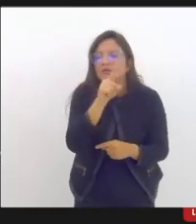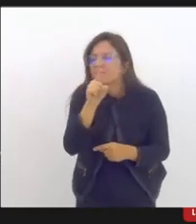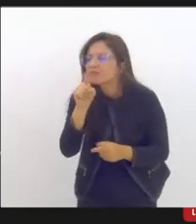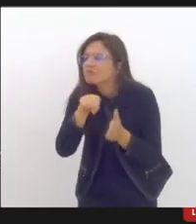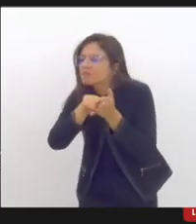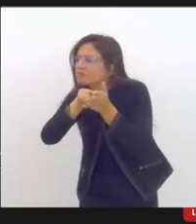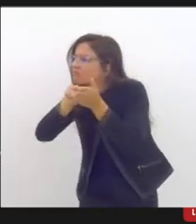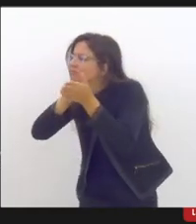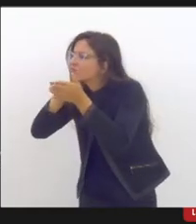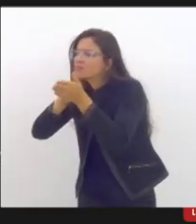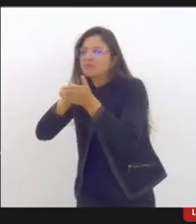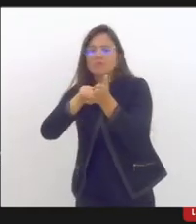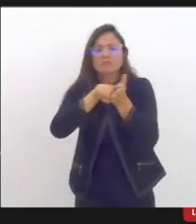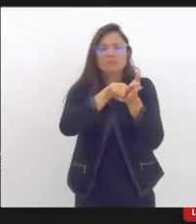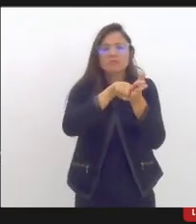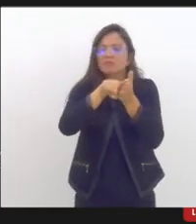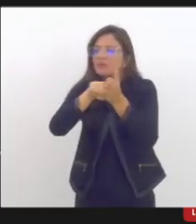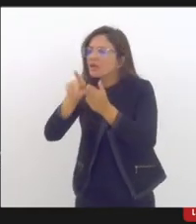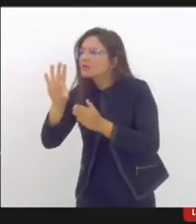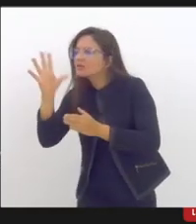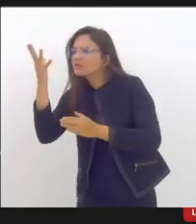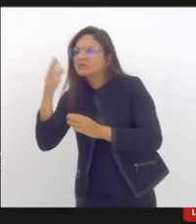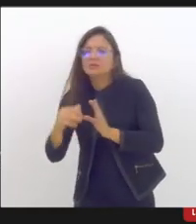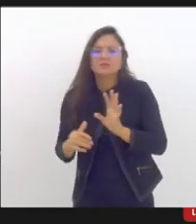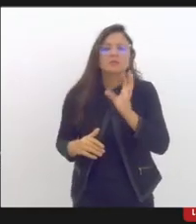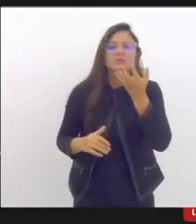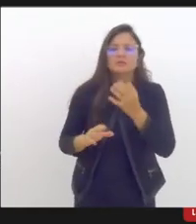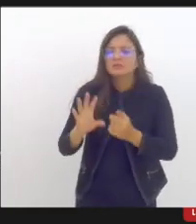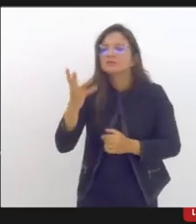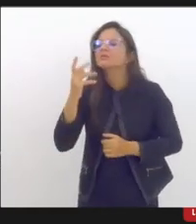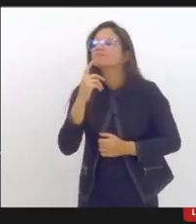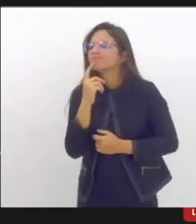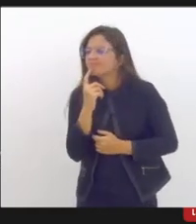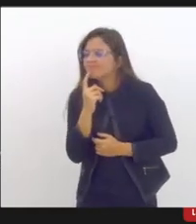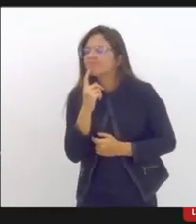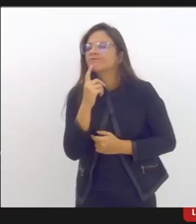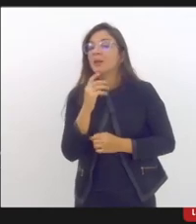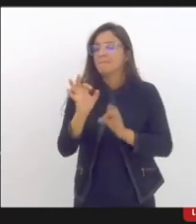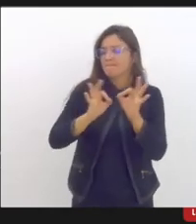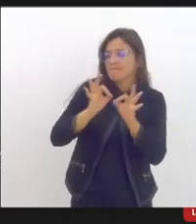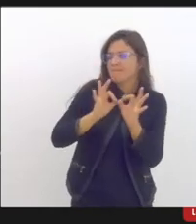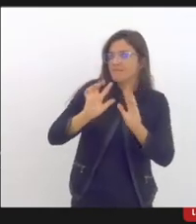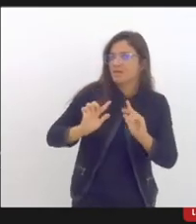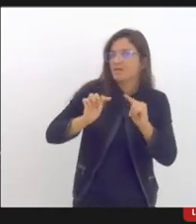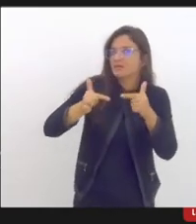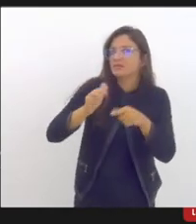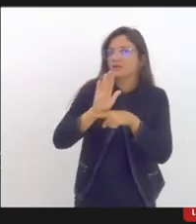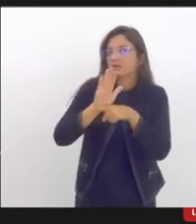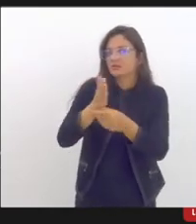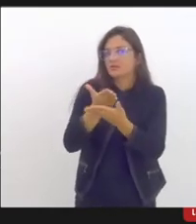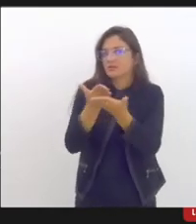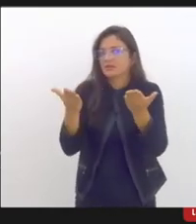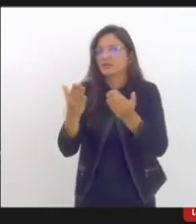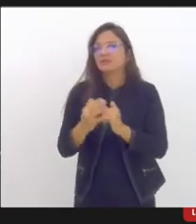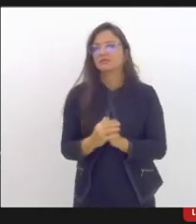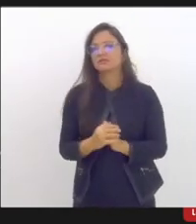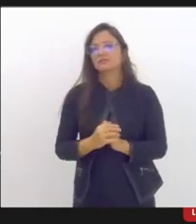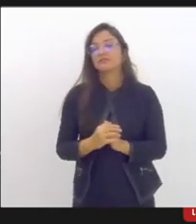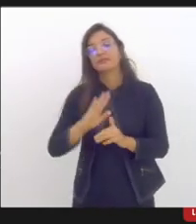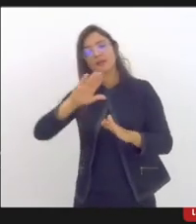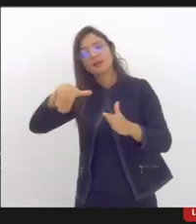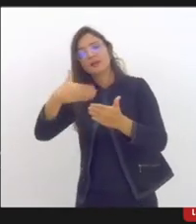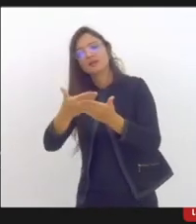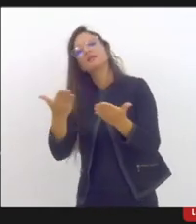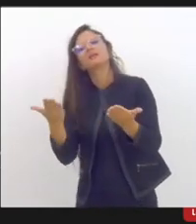dessas situações e, de fato, ter um planejamento de ação efetivo. Até o momento,